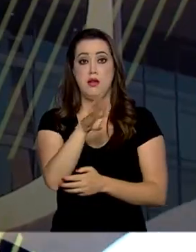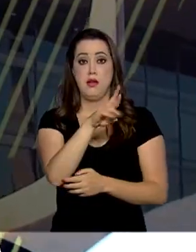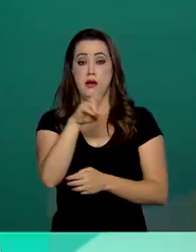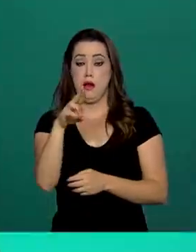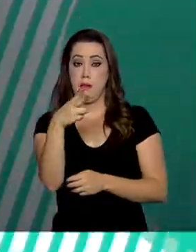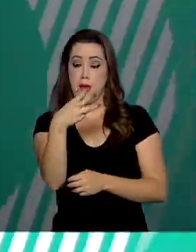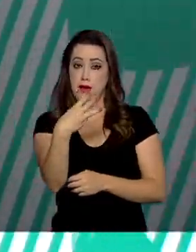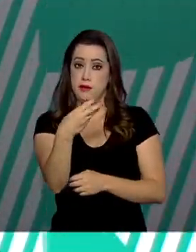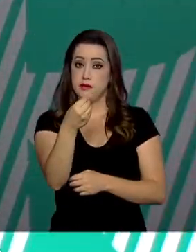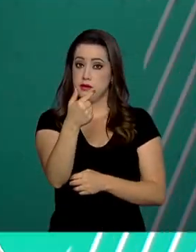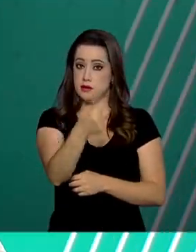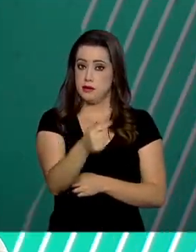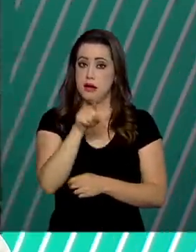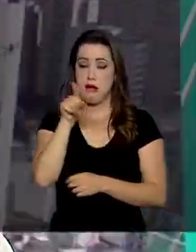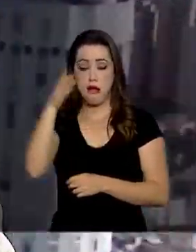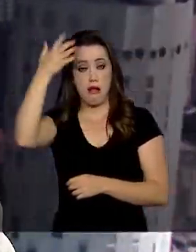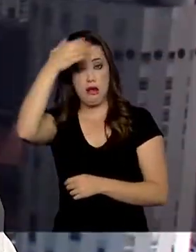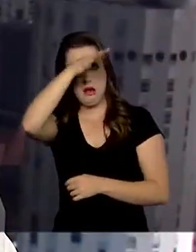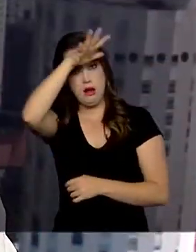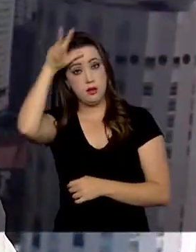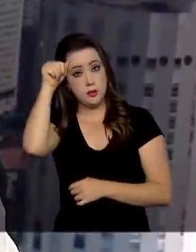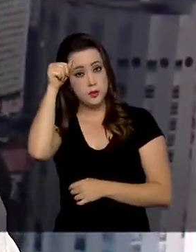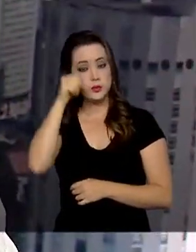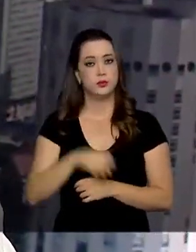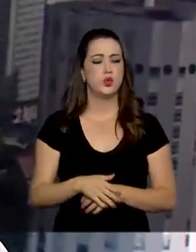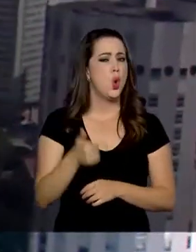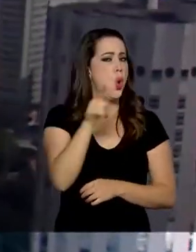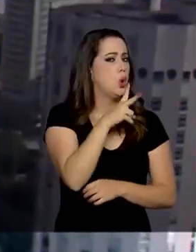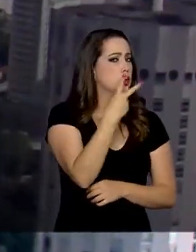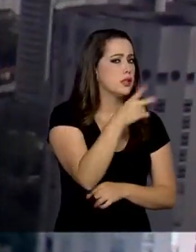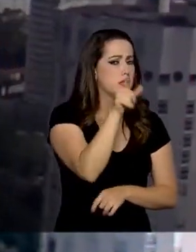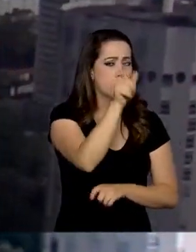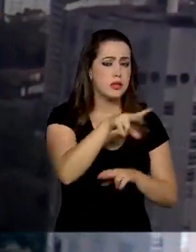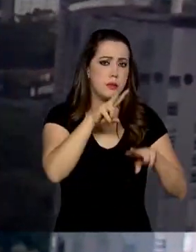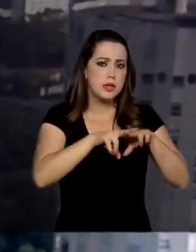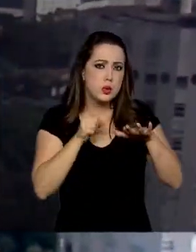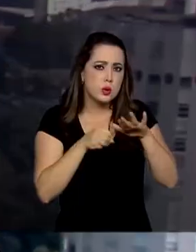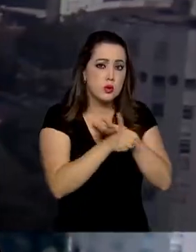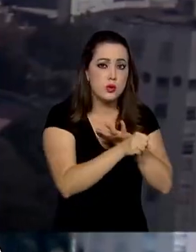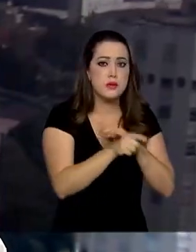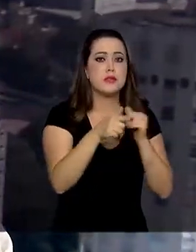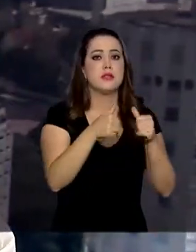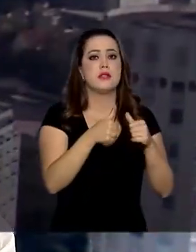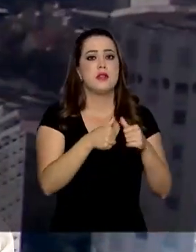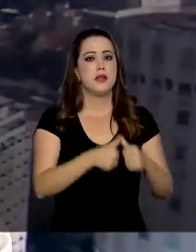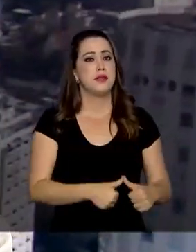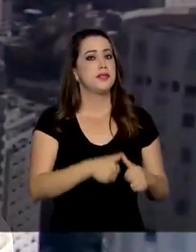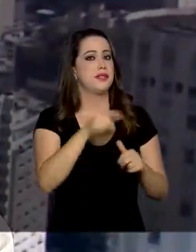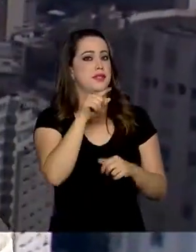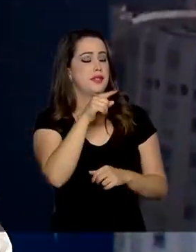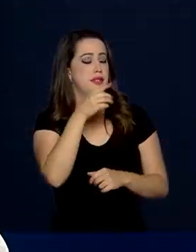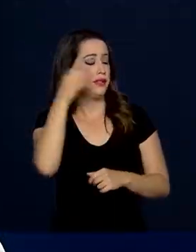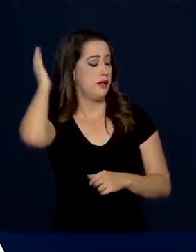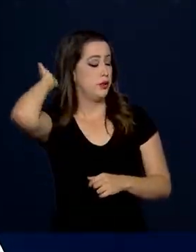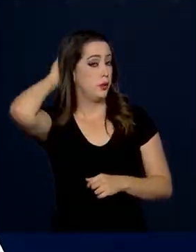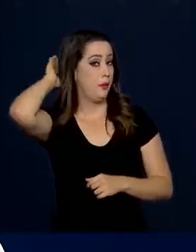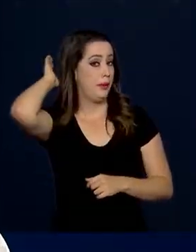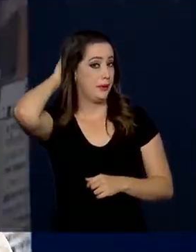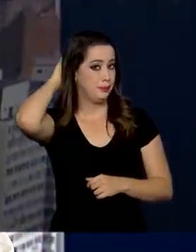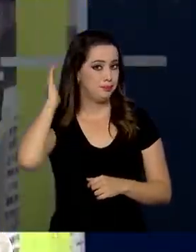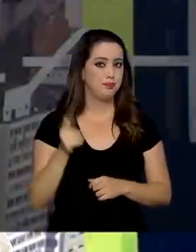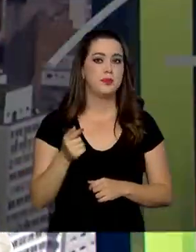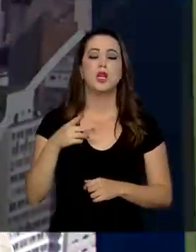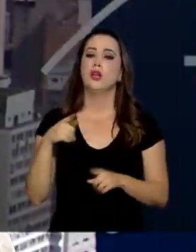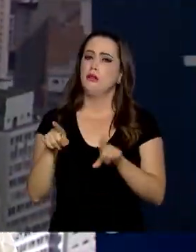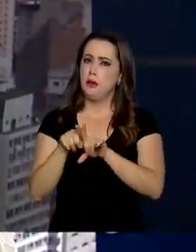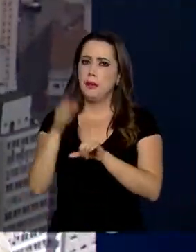-307 em São Gabriel da Cachoeira, no Amazonas. Outras duas foram detidas em Belém e em Polo Almeirinho, no Pará. E